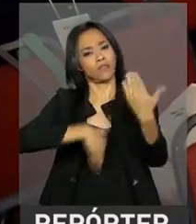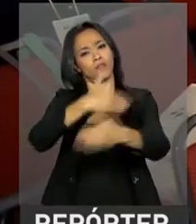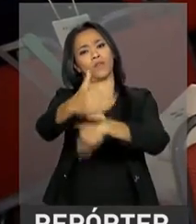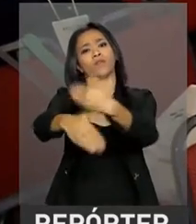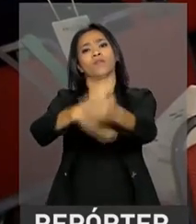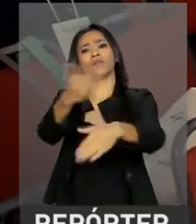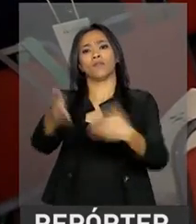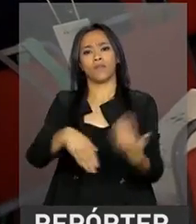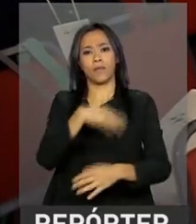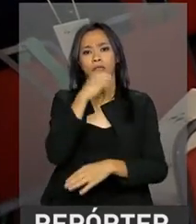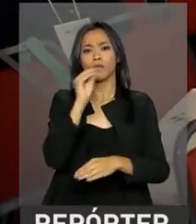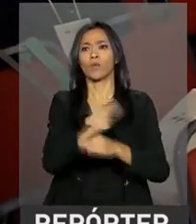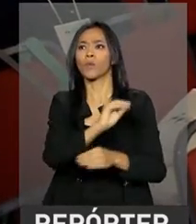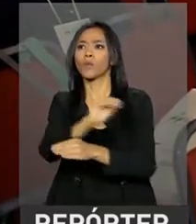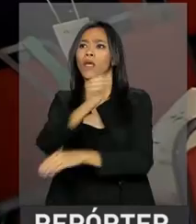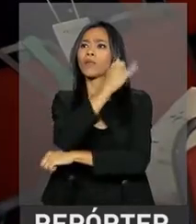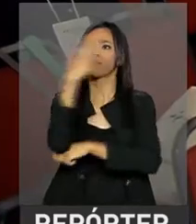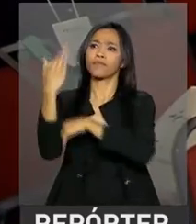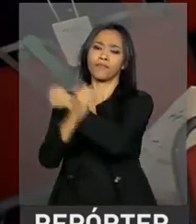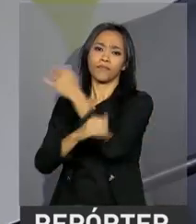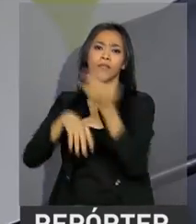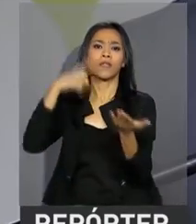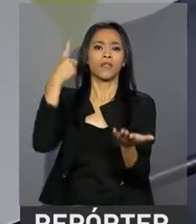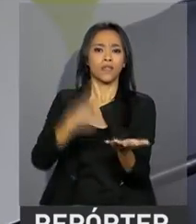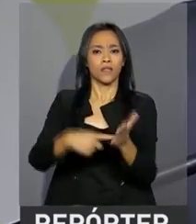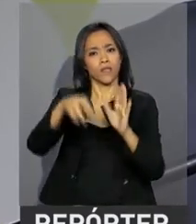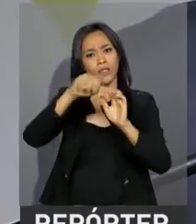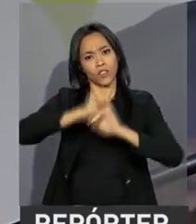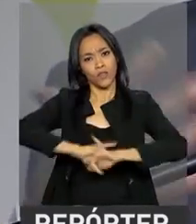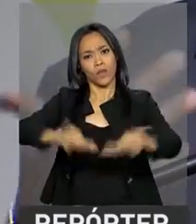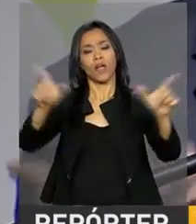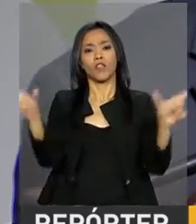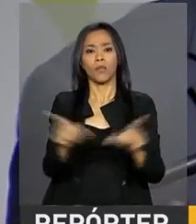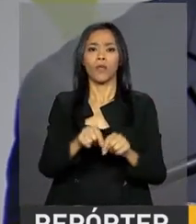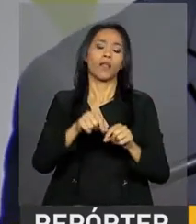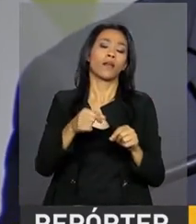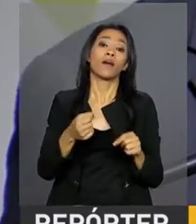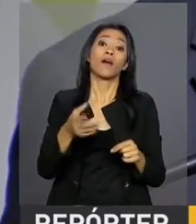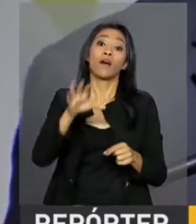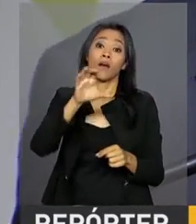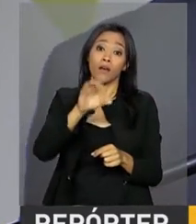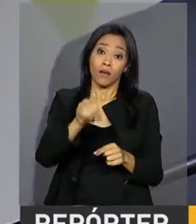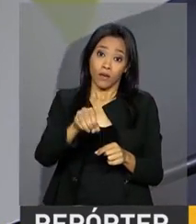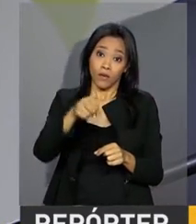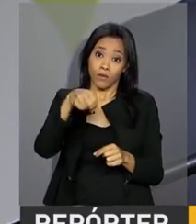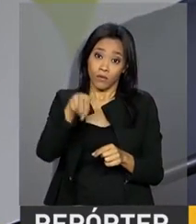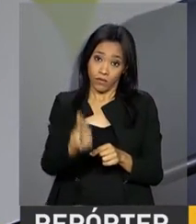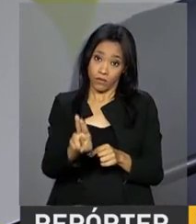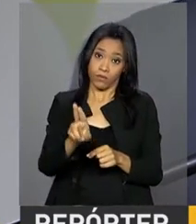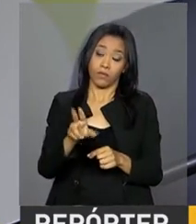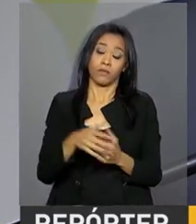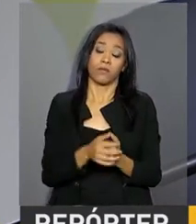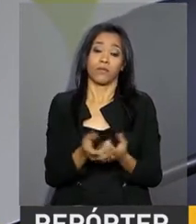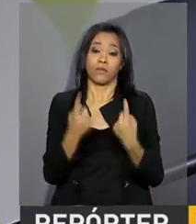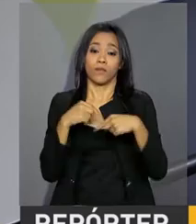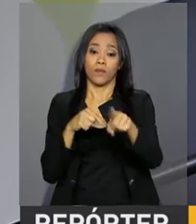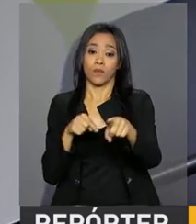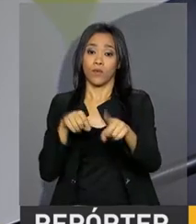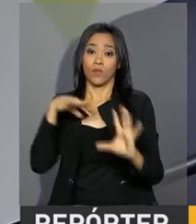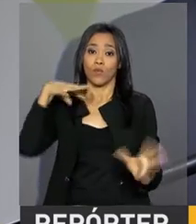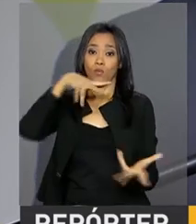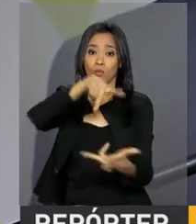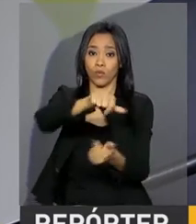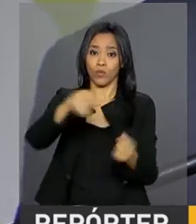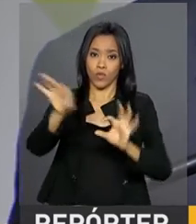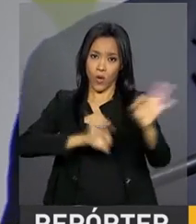definidos pela Organização das Nações Unidas. No momento que o mundo todo se organiza para a Agenda